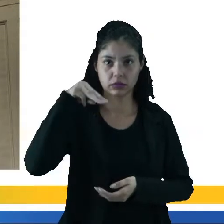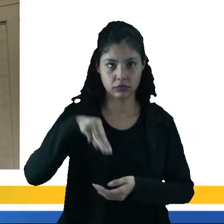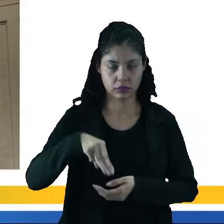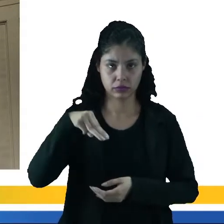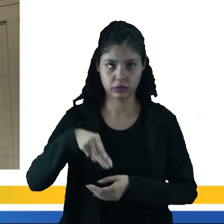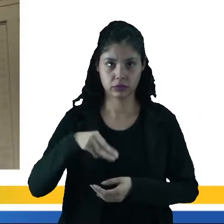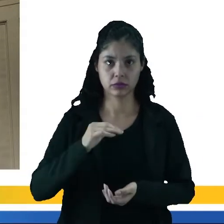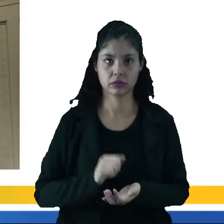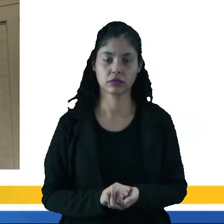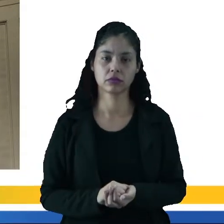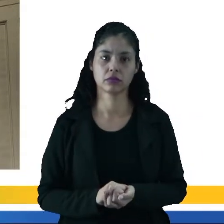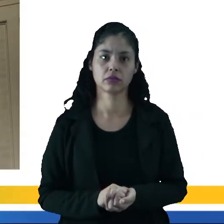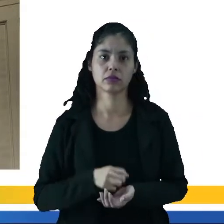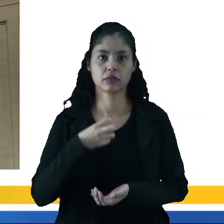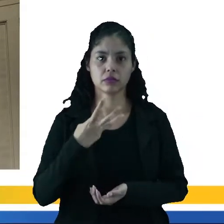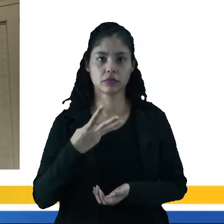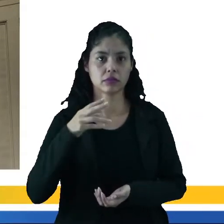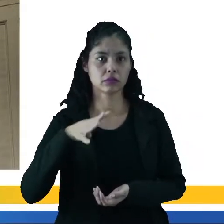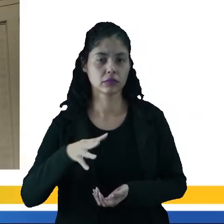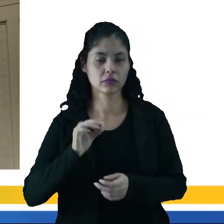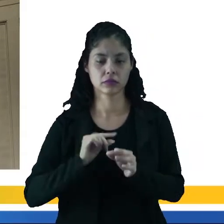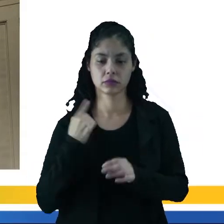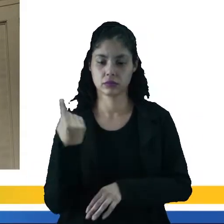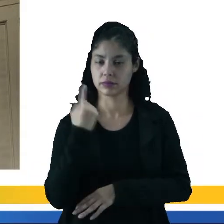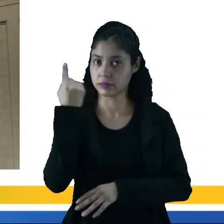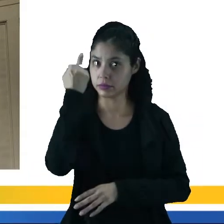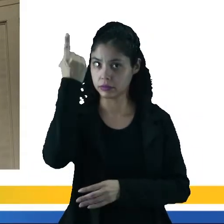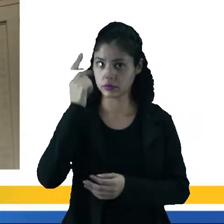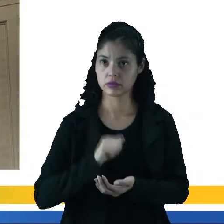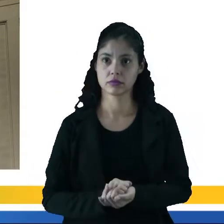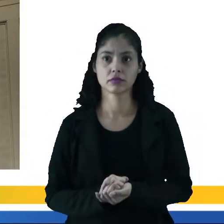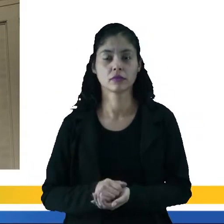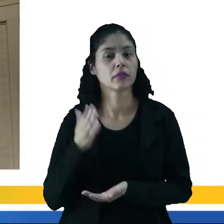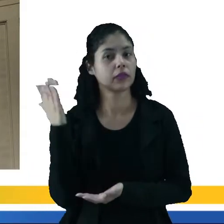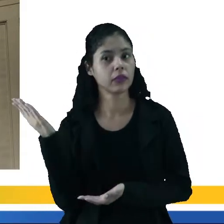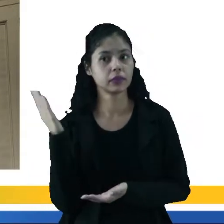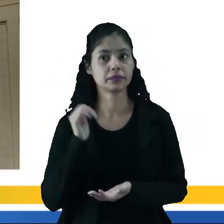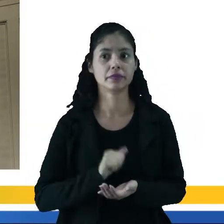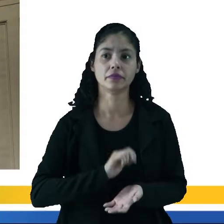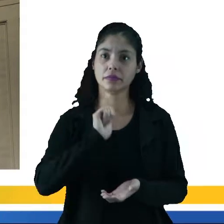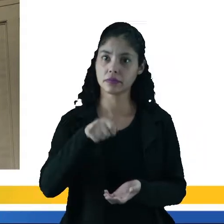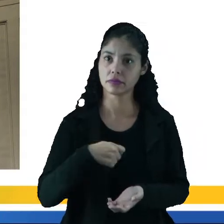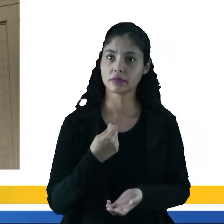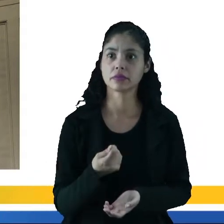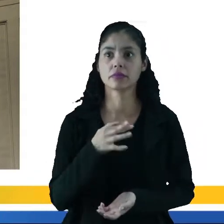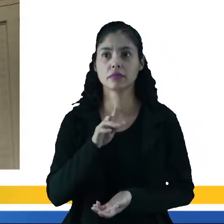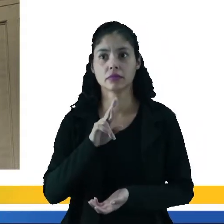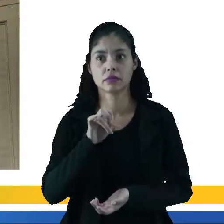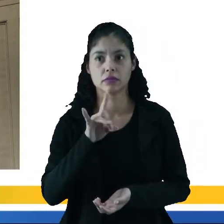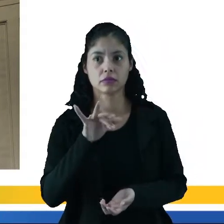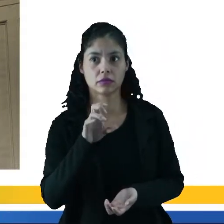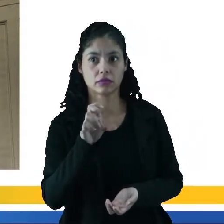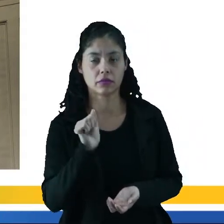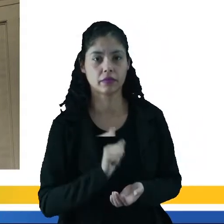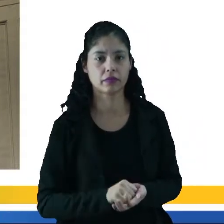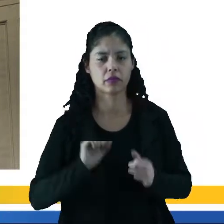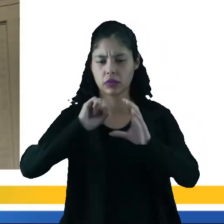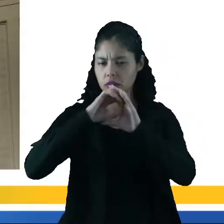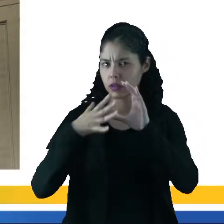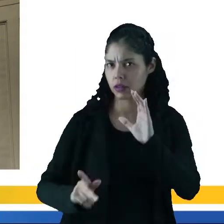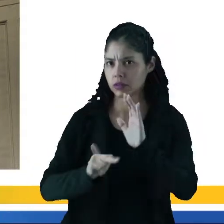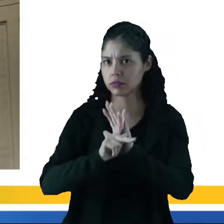,34 metros de altura. E essa obra é símbolo de Florença. Observe as